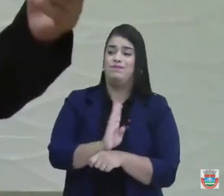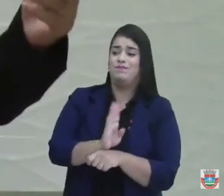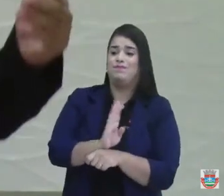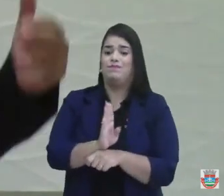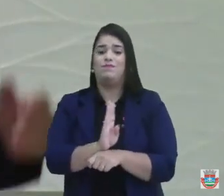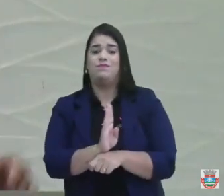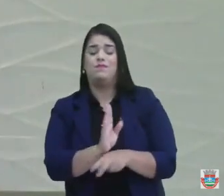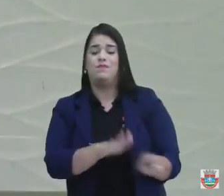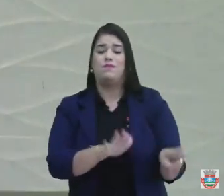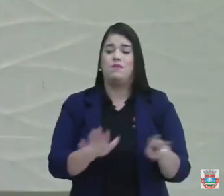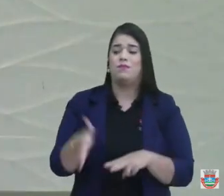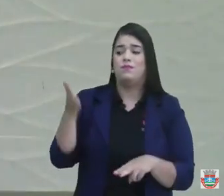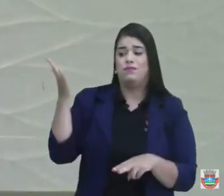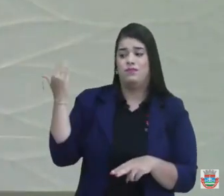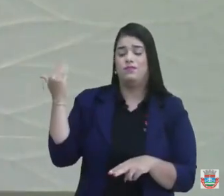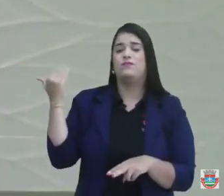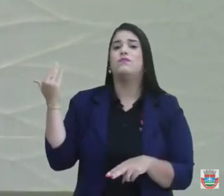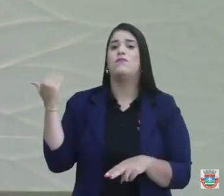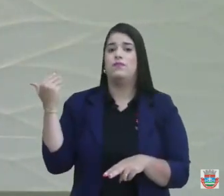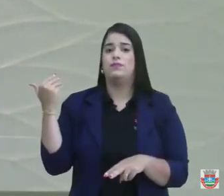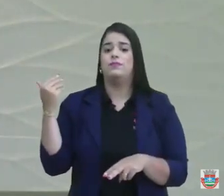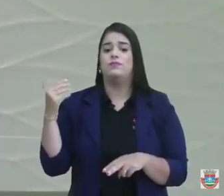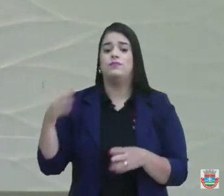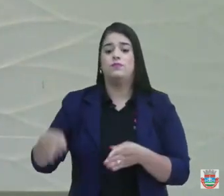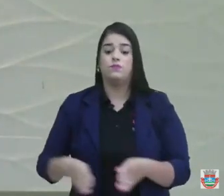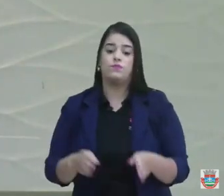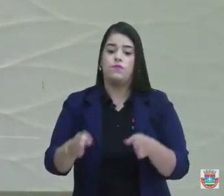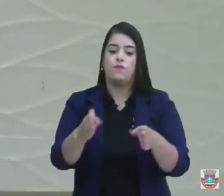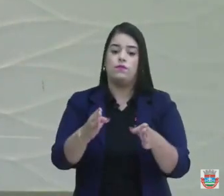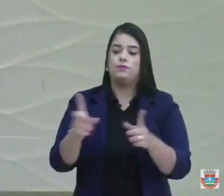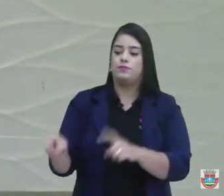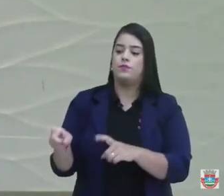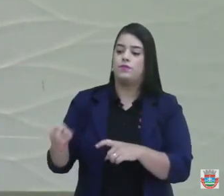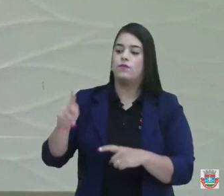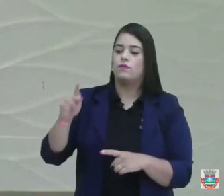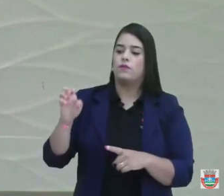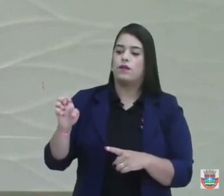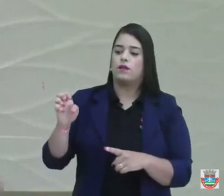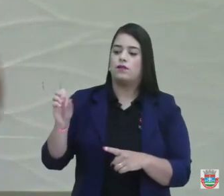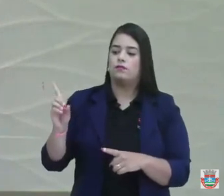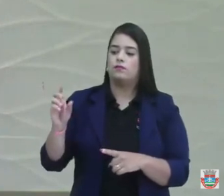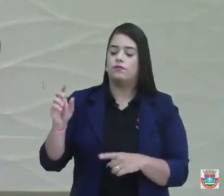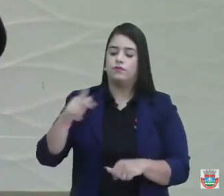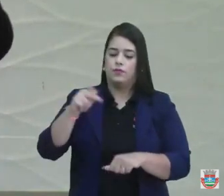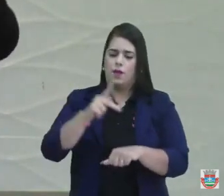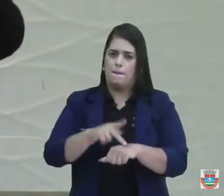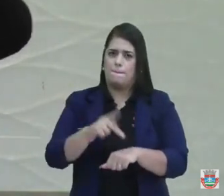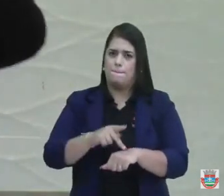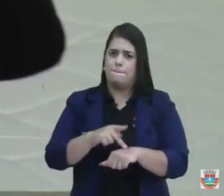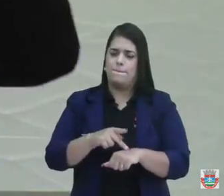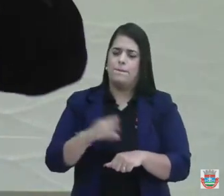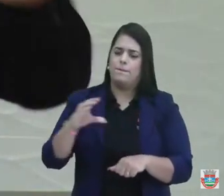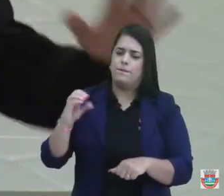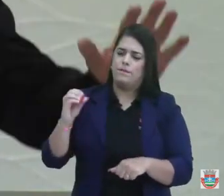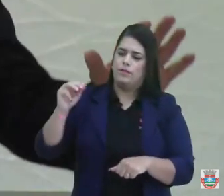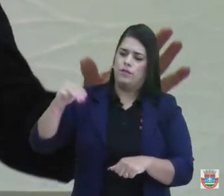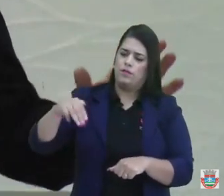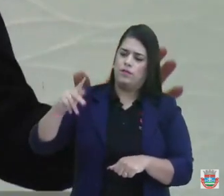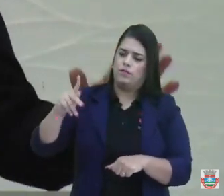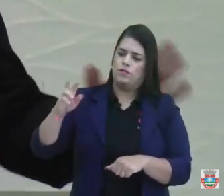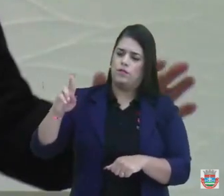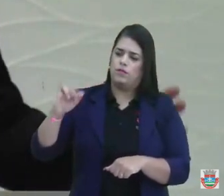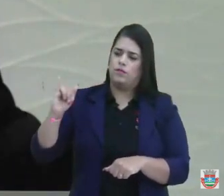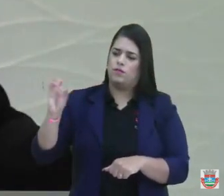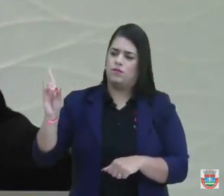passada para ser feita a estrada de pedra cumprida. Inclusive a ladeira, eu tinha falado aqui duas semanas, e estava totalmente